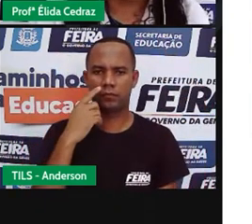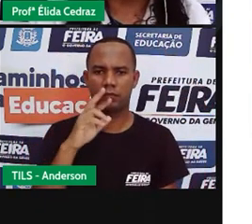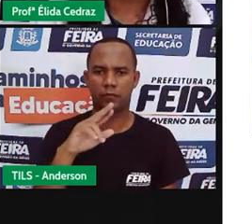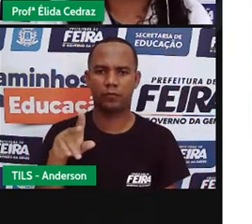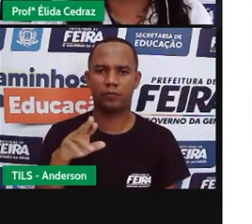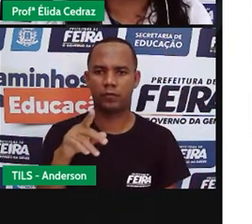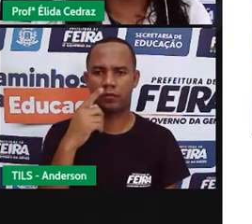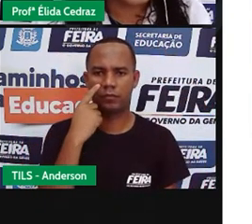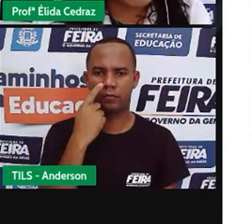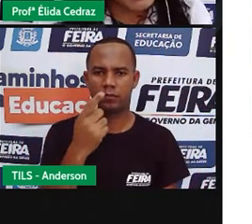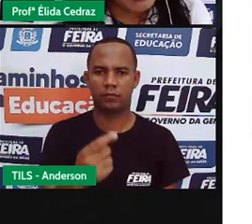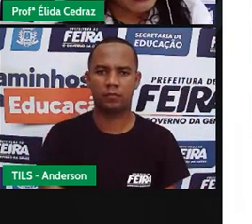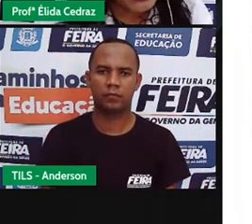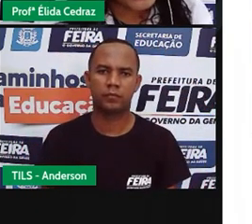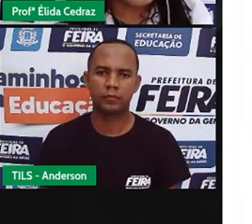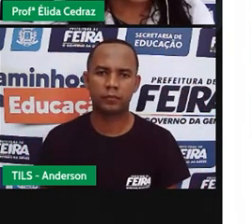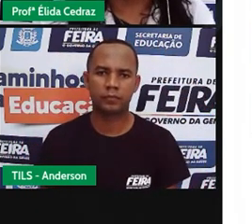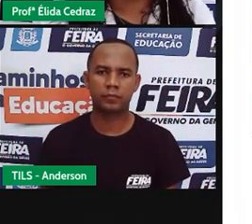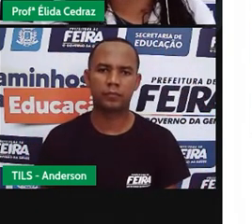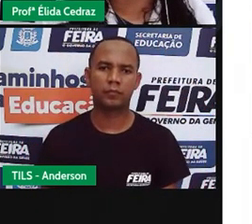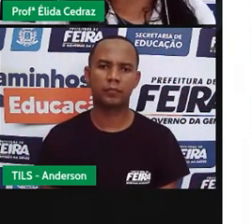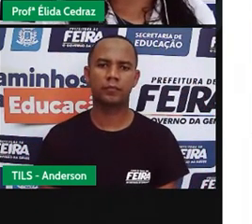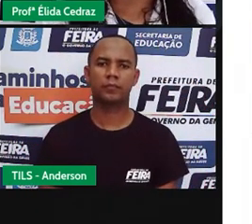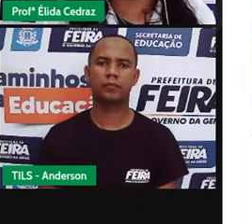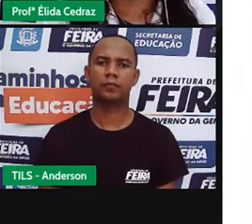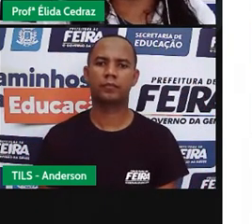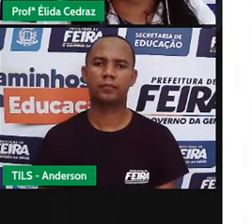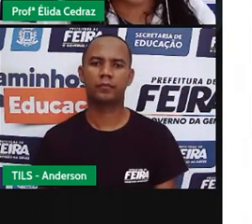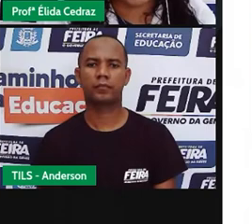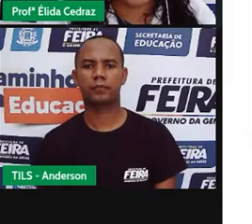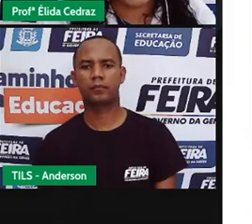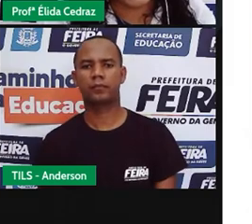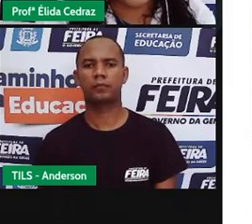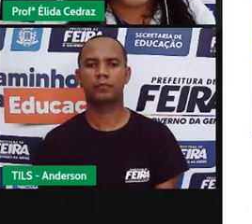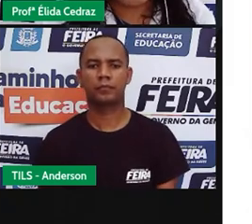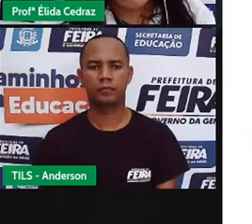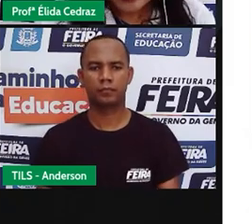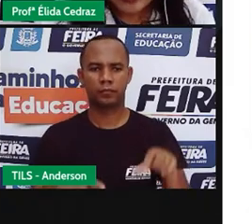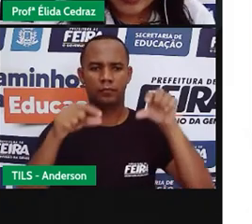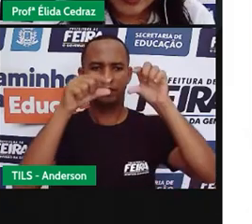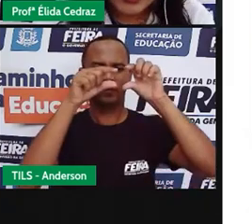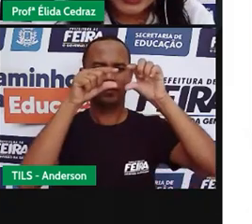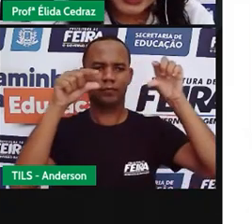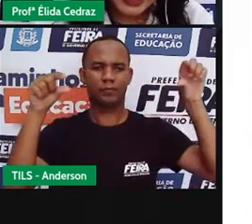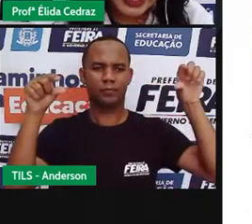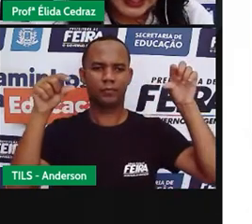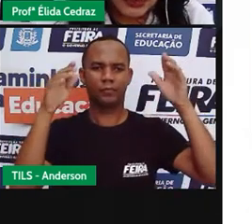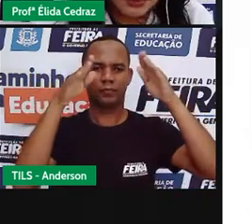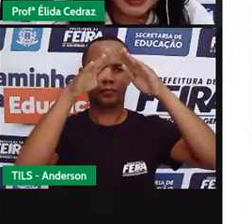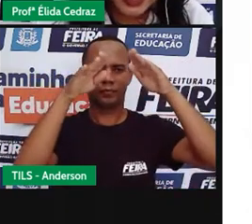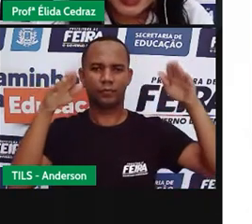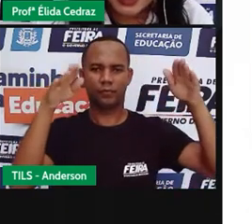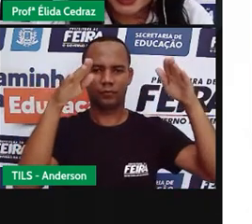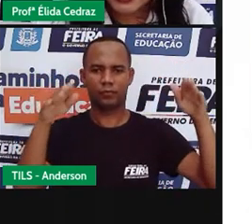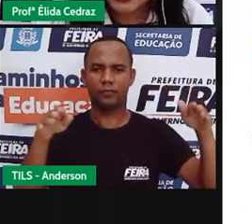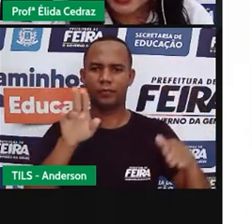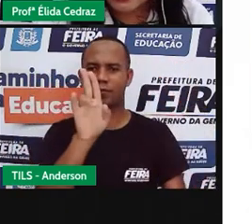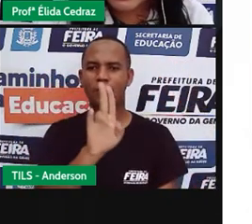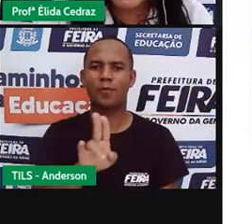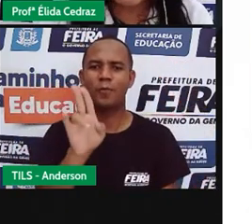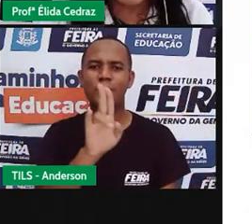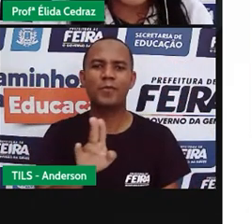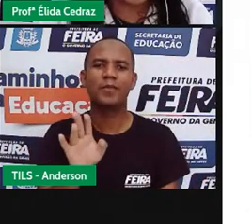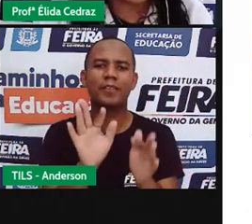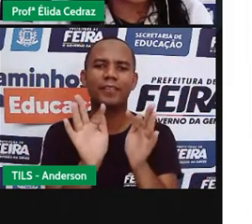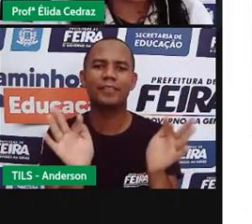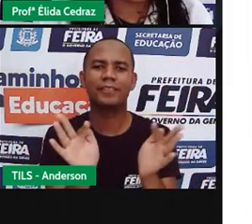feita de bambu coberta com palha de cofí além dos materiais o que